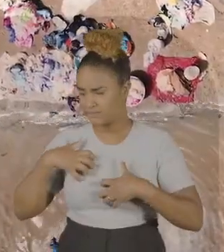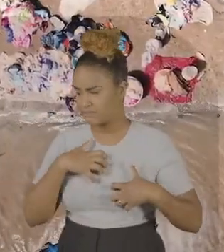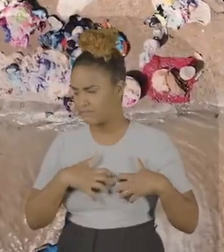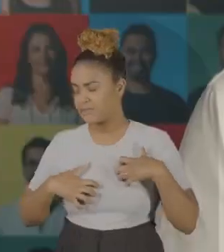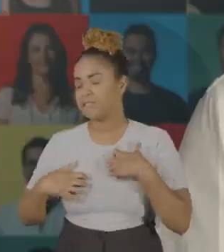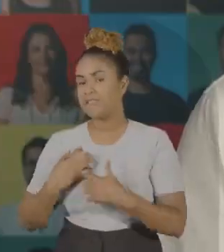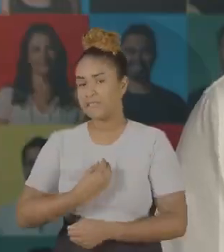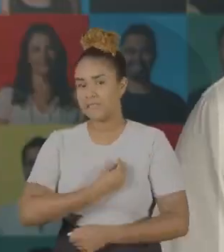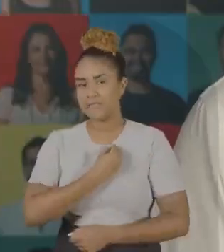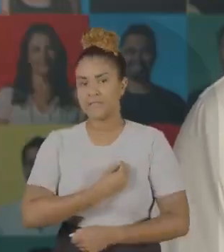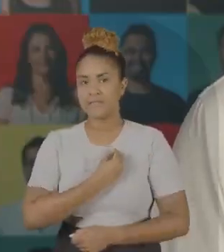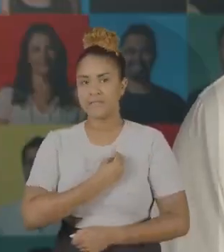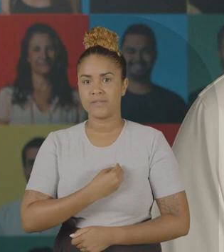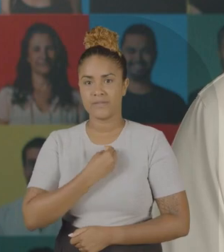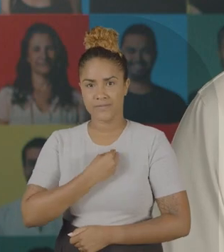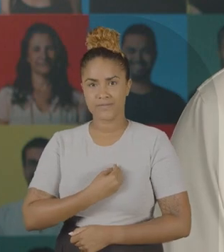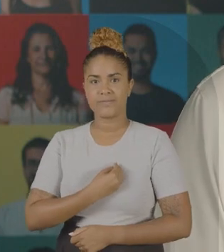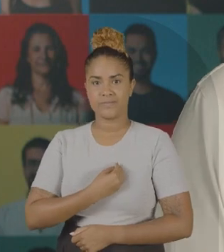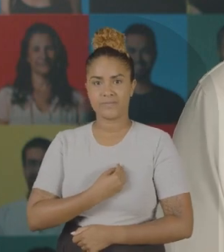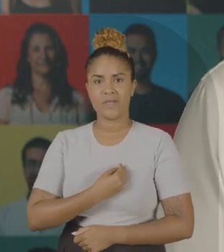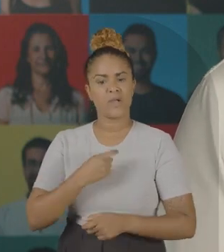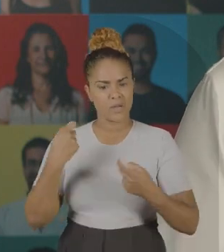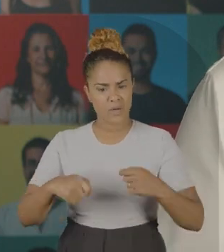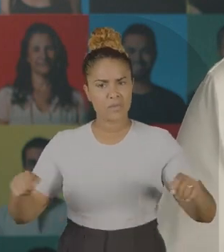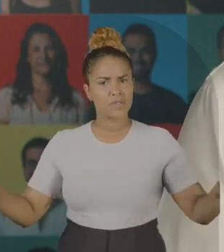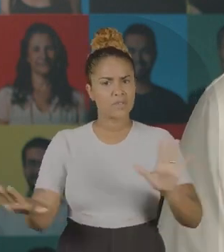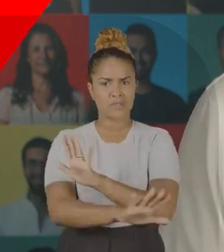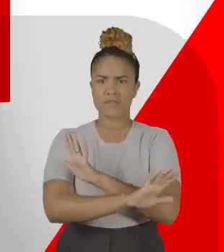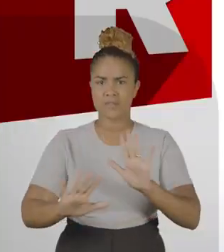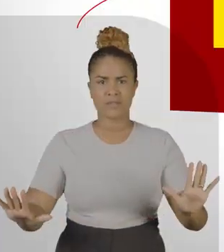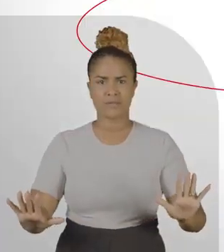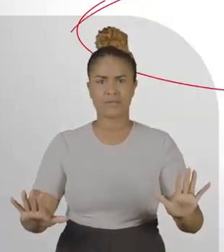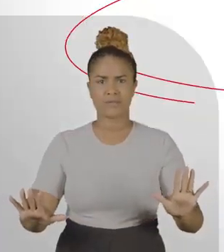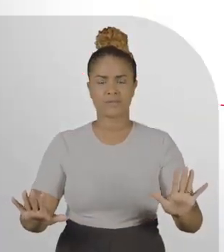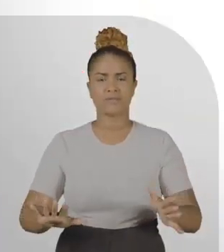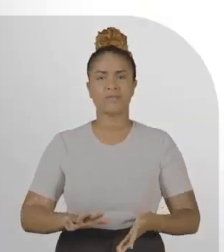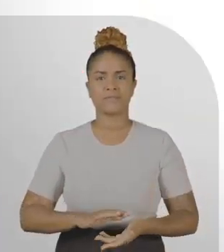de vida do nosso Sergipe. Isso tem que acabar.